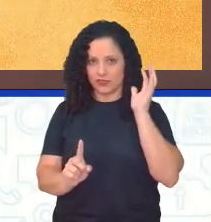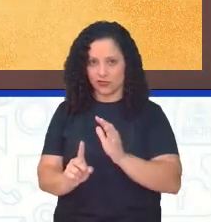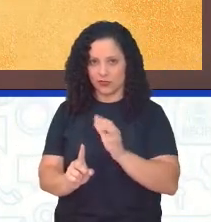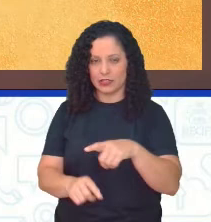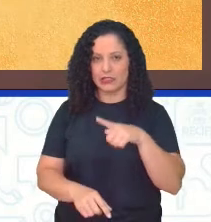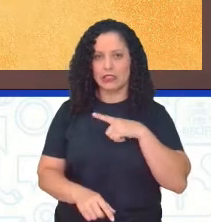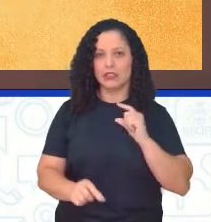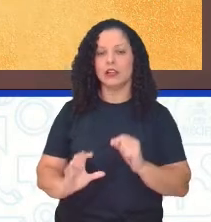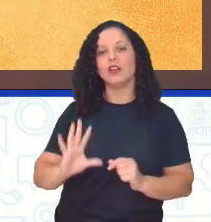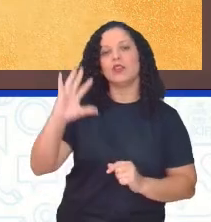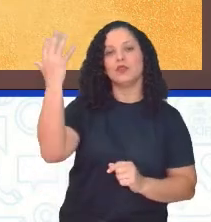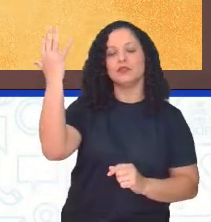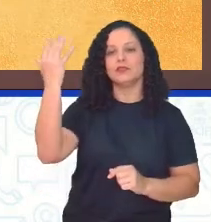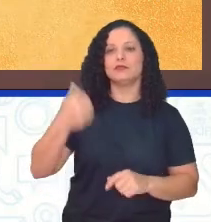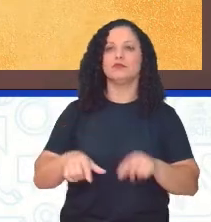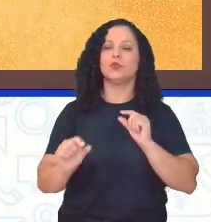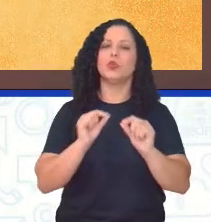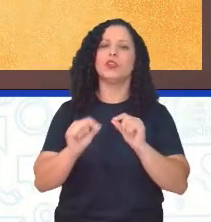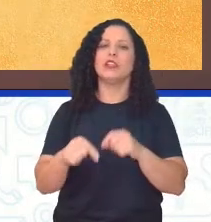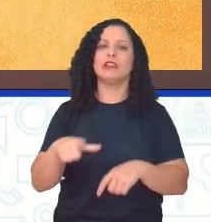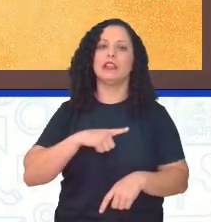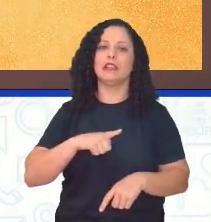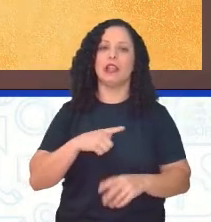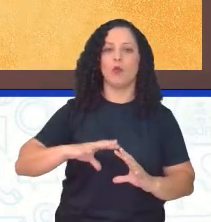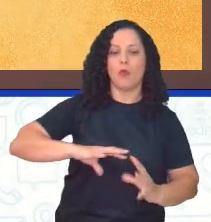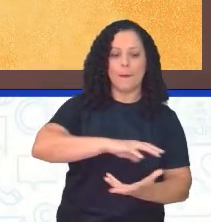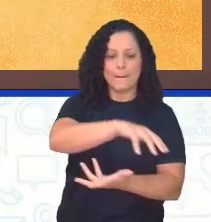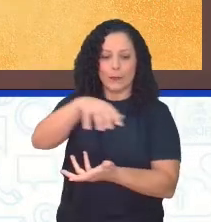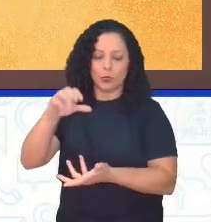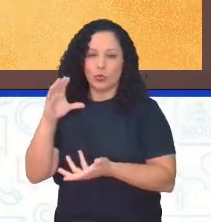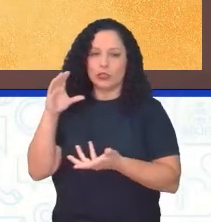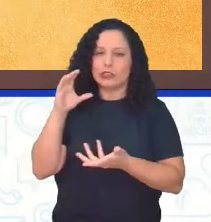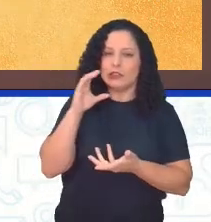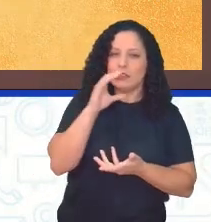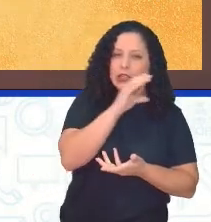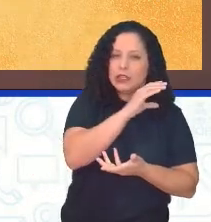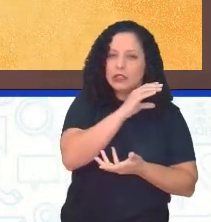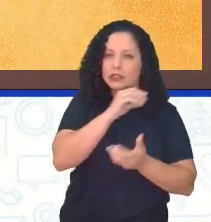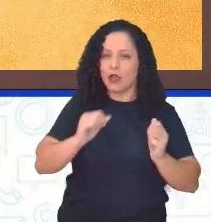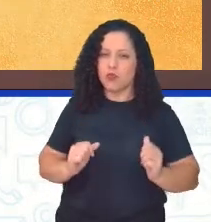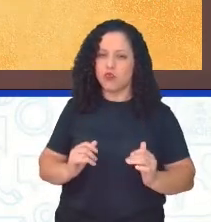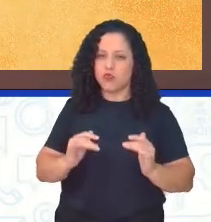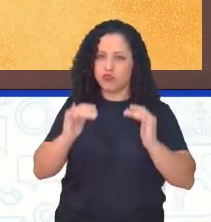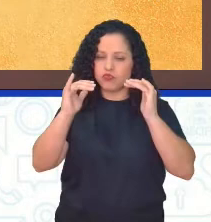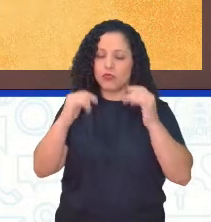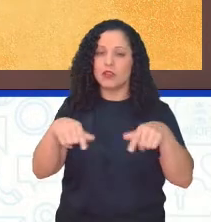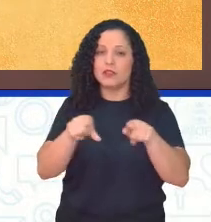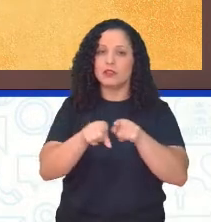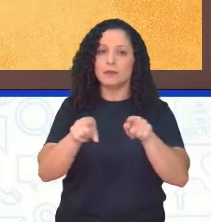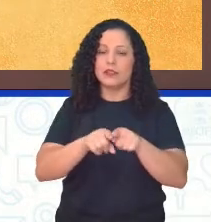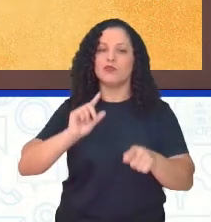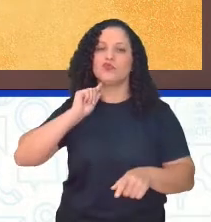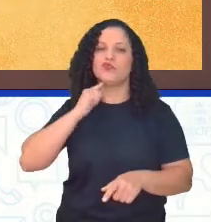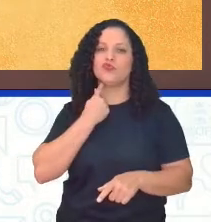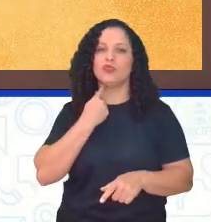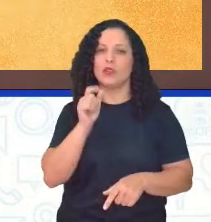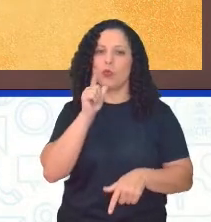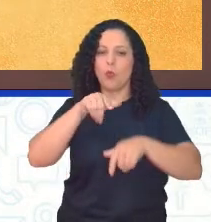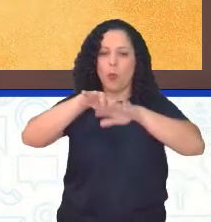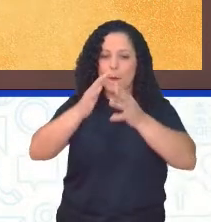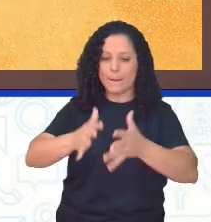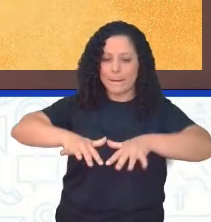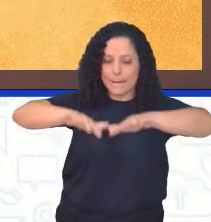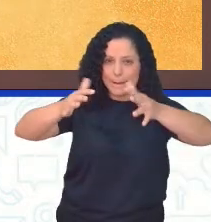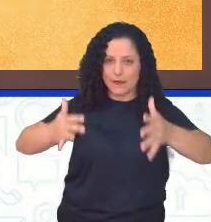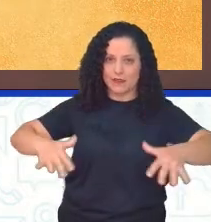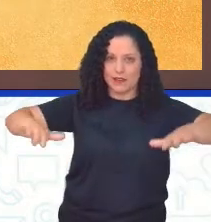ocorrem aí, a gente falou de aquecimento global, a gente falou da poluição dos oceanos,